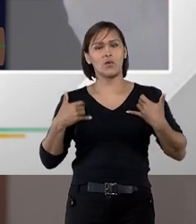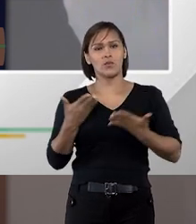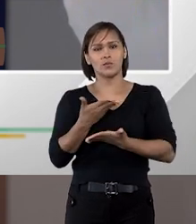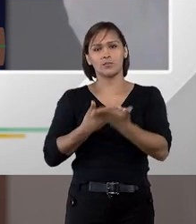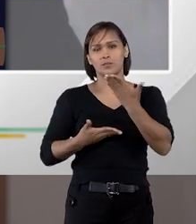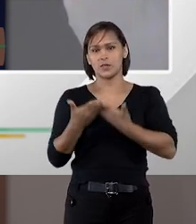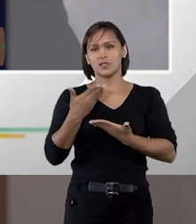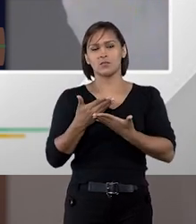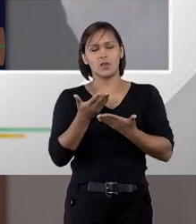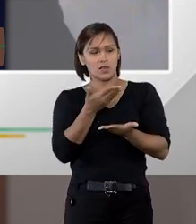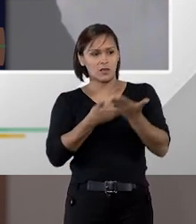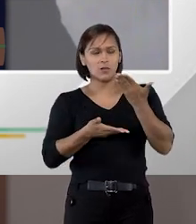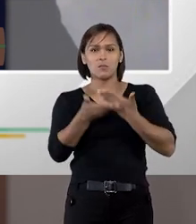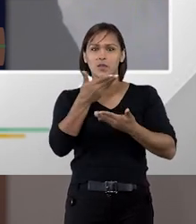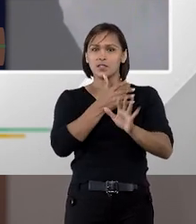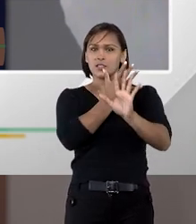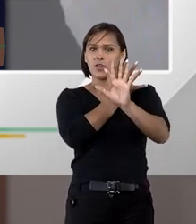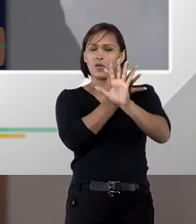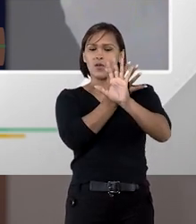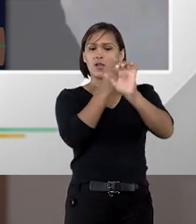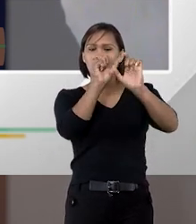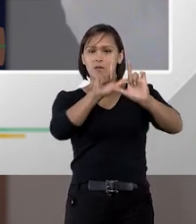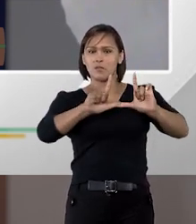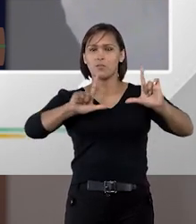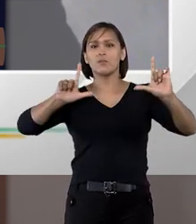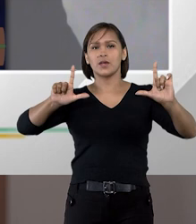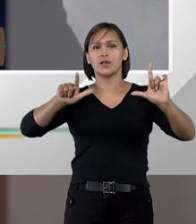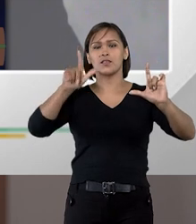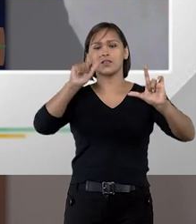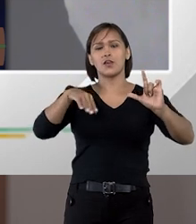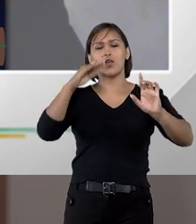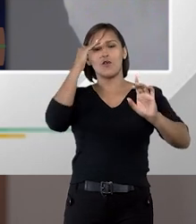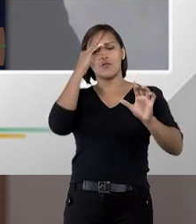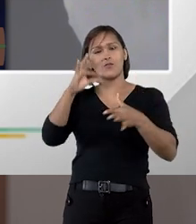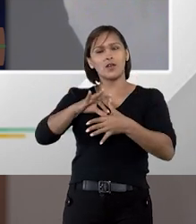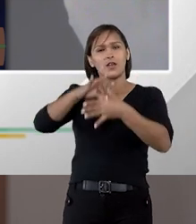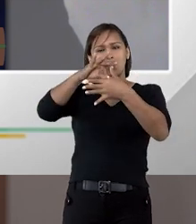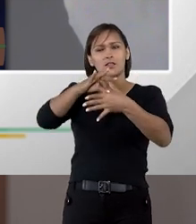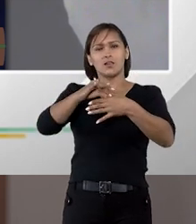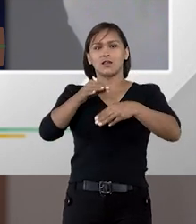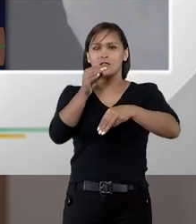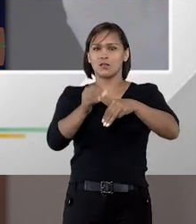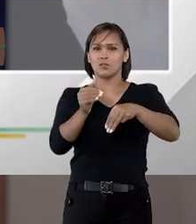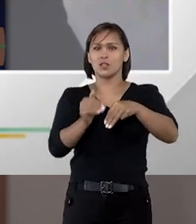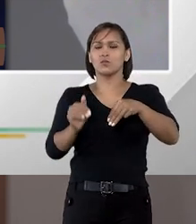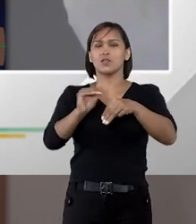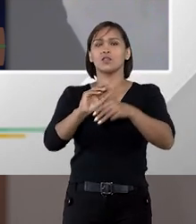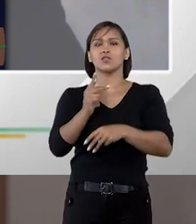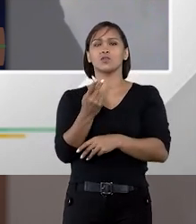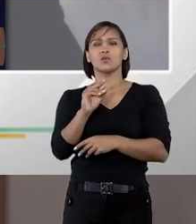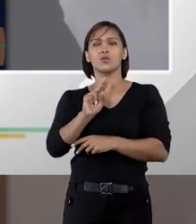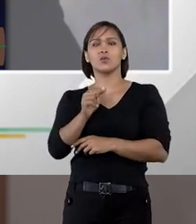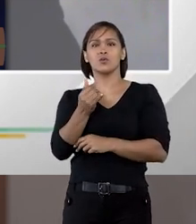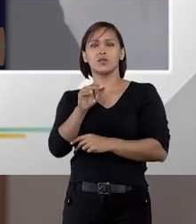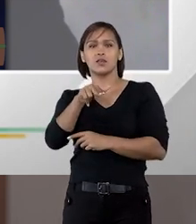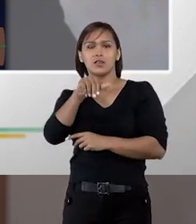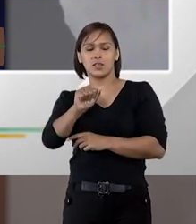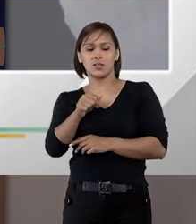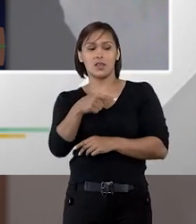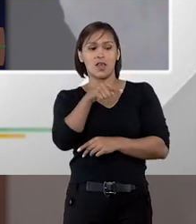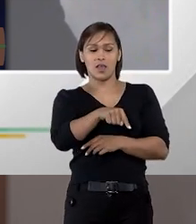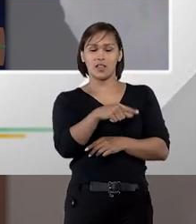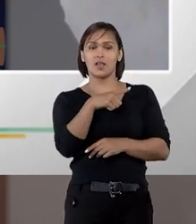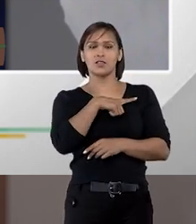honra de participar e eu participei de um painel que foi lá liderado pelo grande ministro Cuquina nós